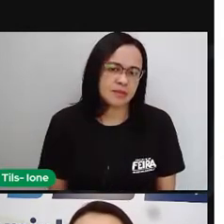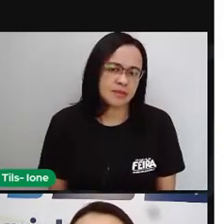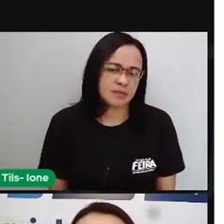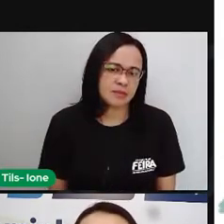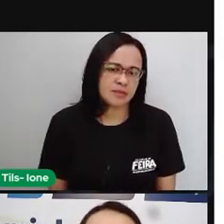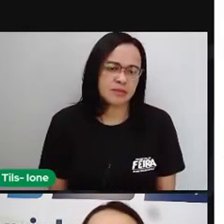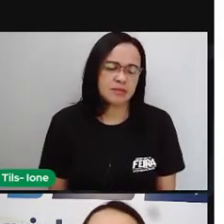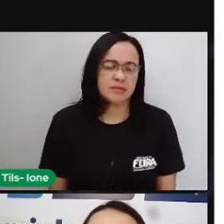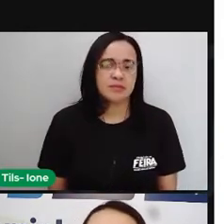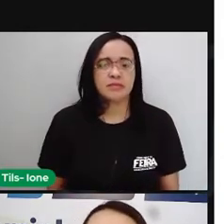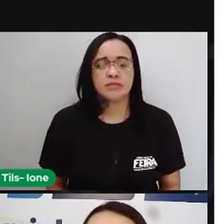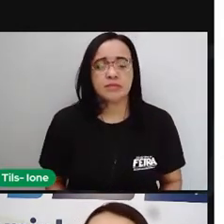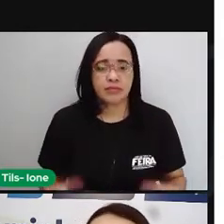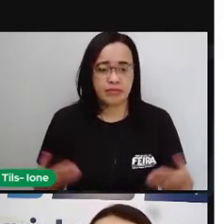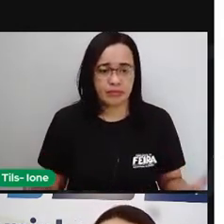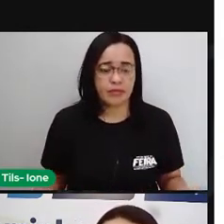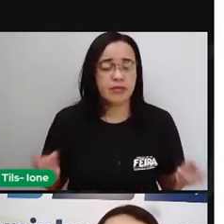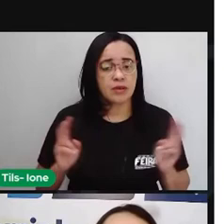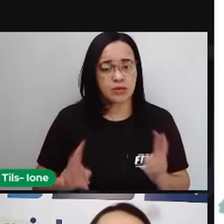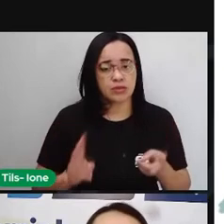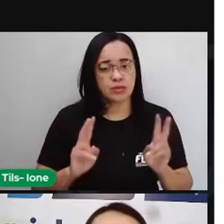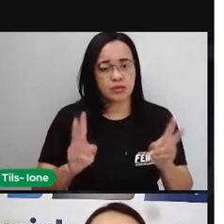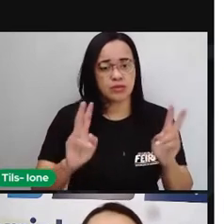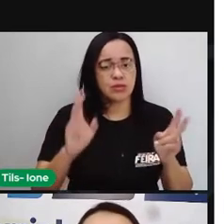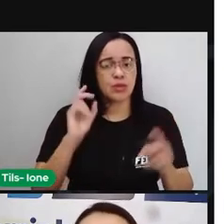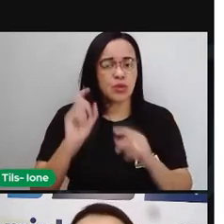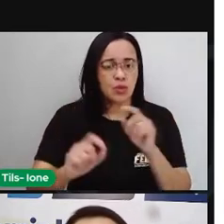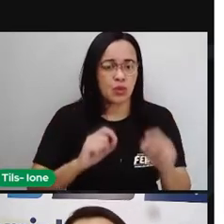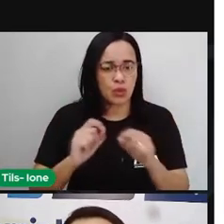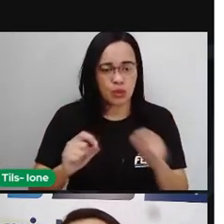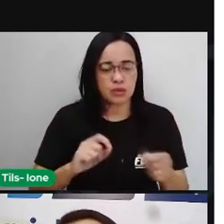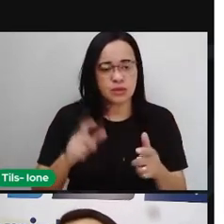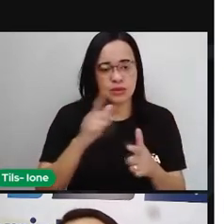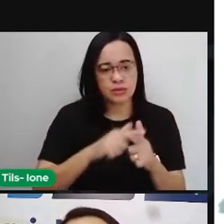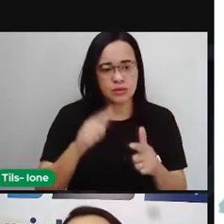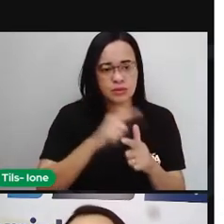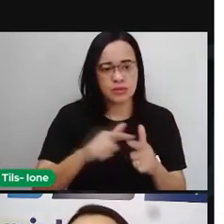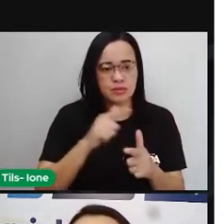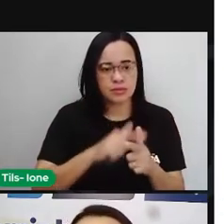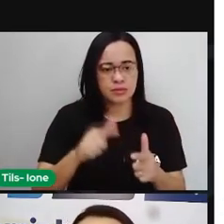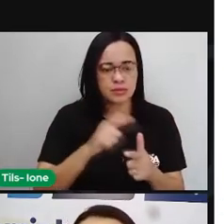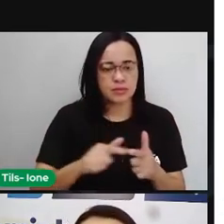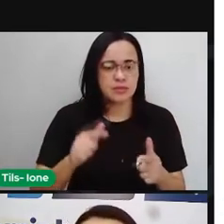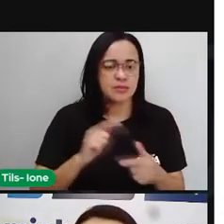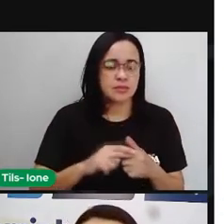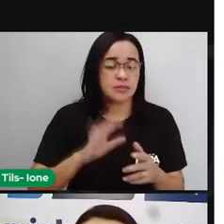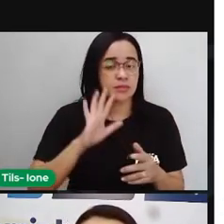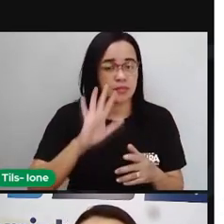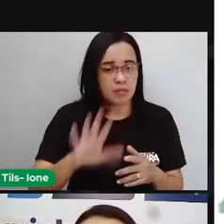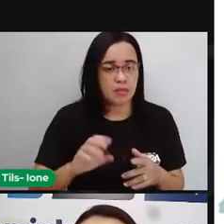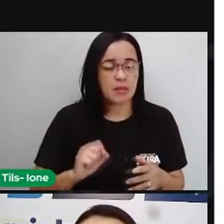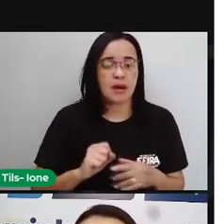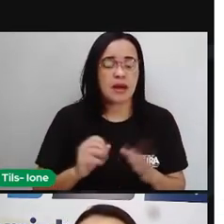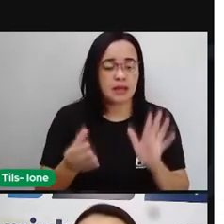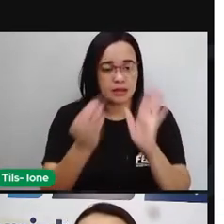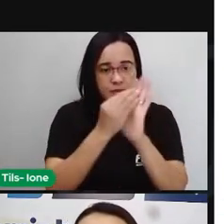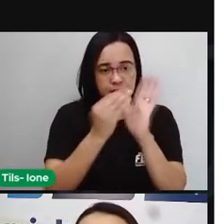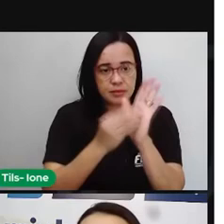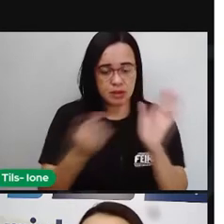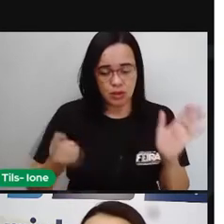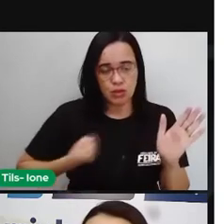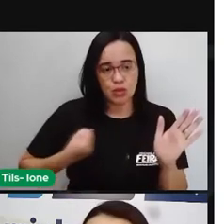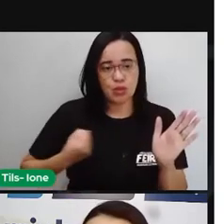Pronto. A gente vai dar continuidade, né? Ao mesmo problema só que a PRO agora colocou valores diferentes. Então, olha só.